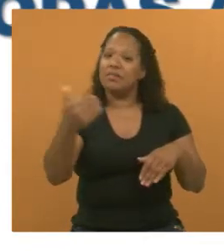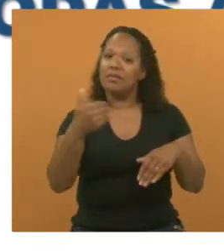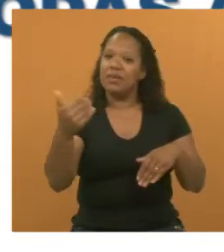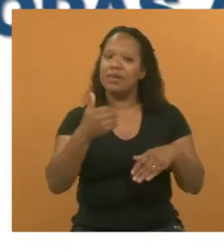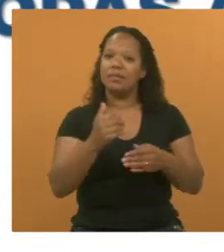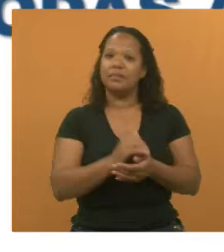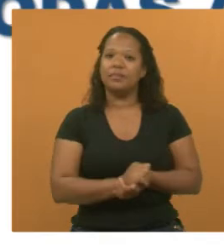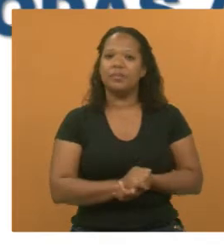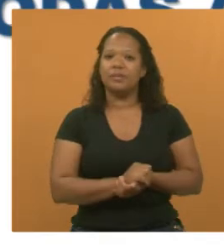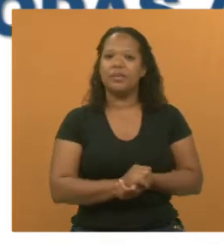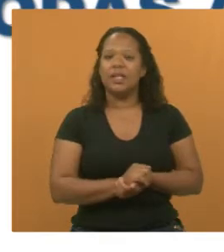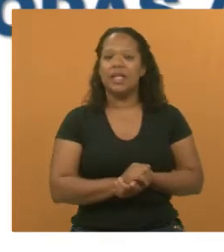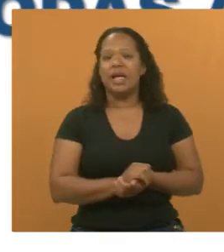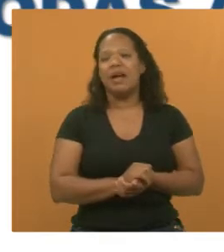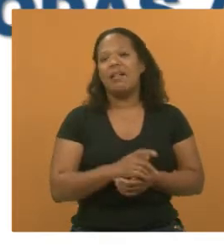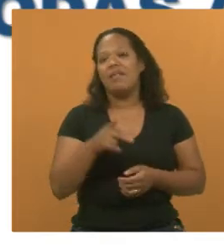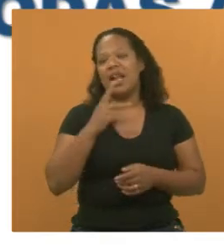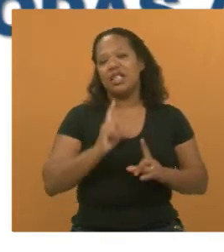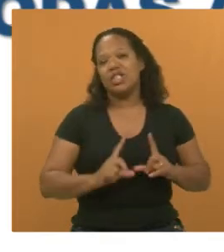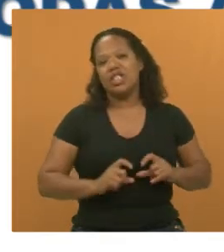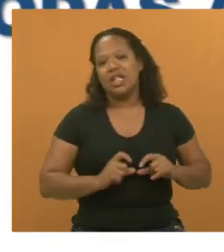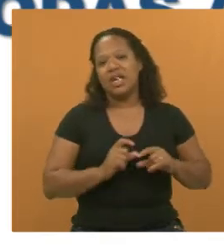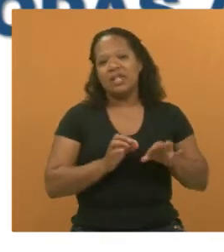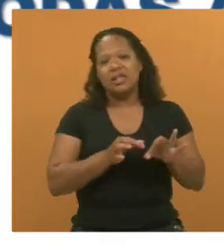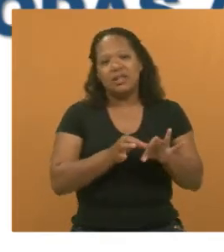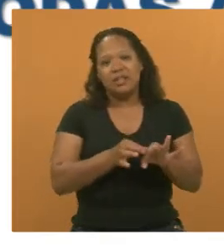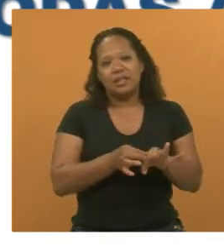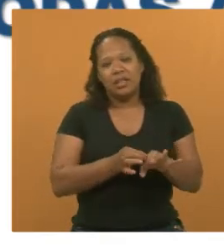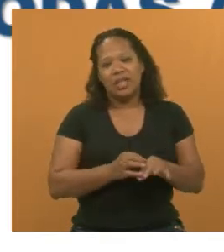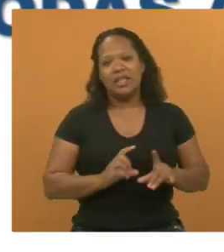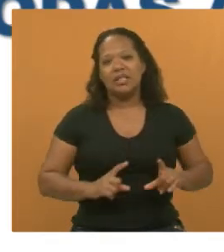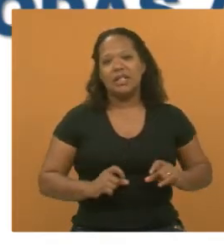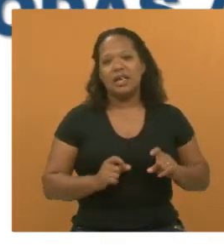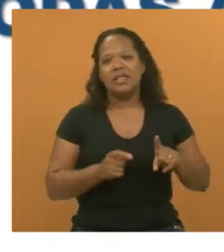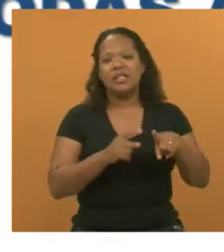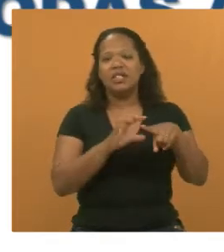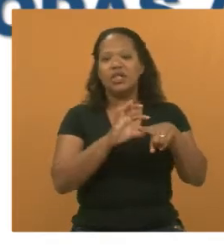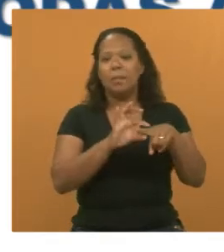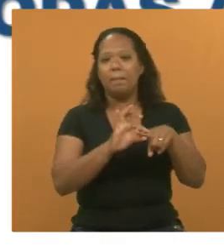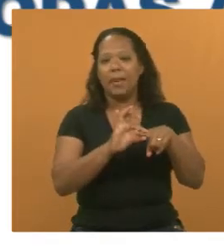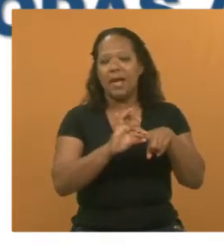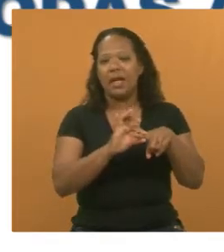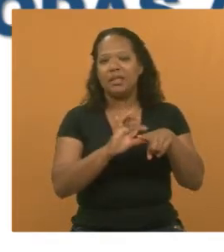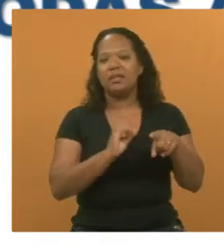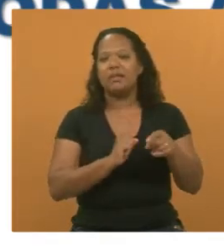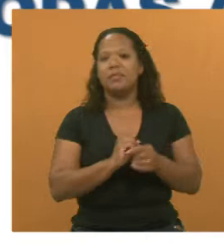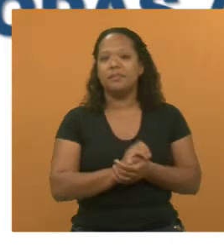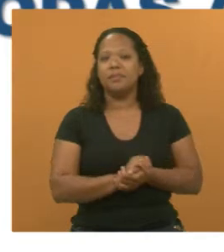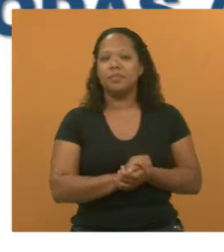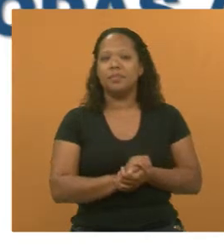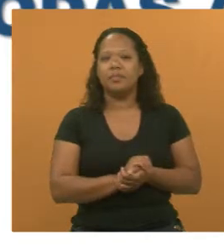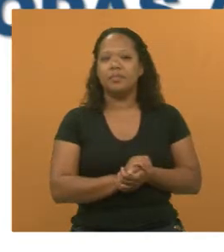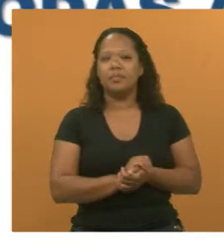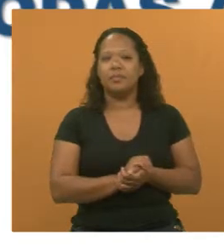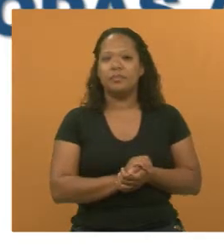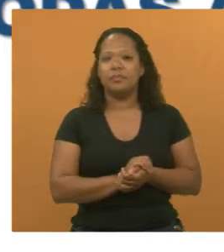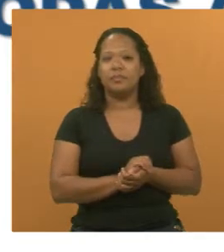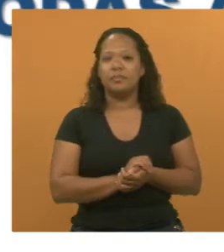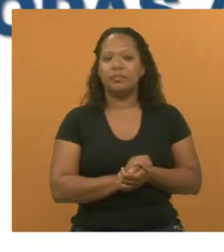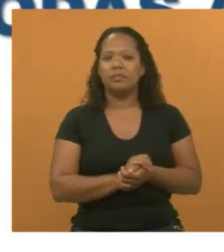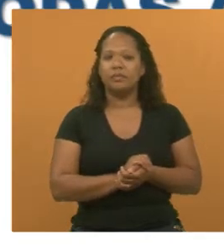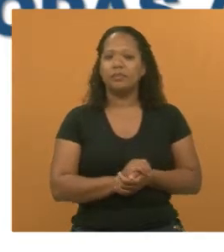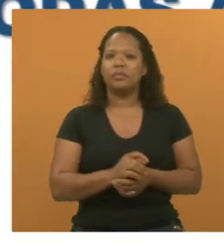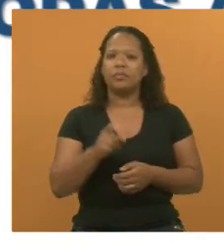A gente fala em câncer de próstata, câncer de pênis, mas ela estará aberta para ver e buscar